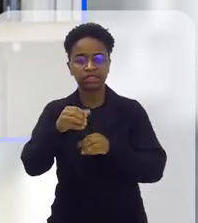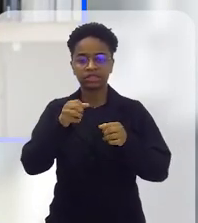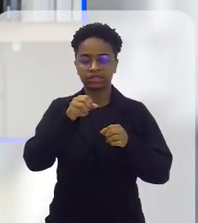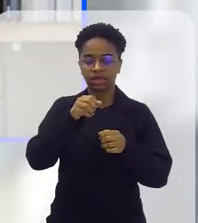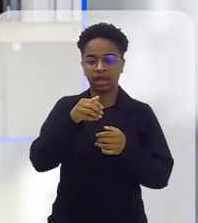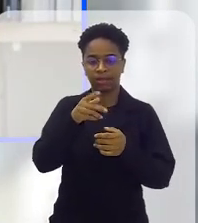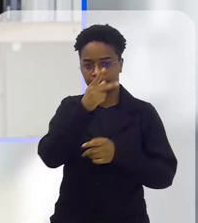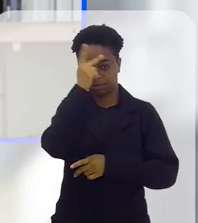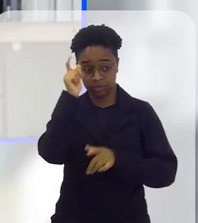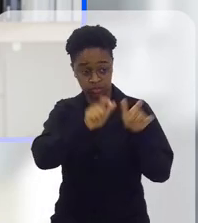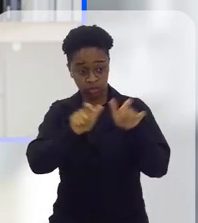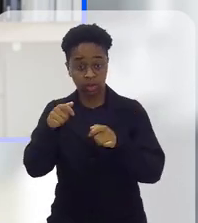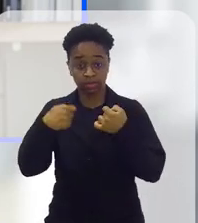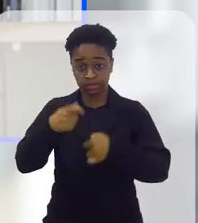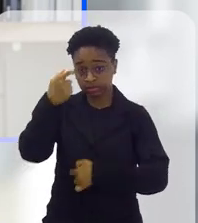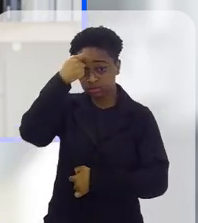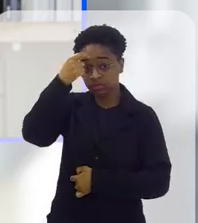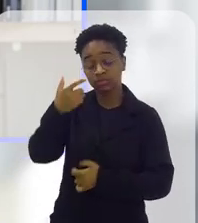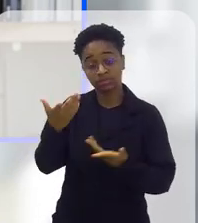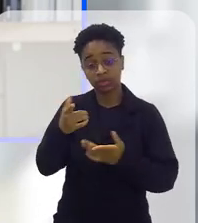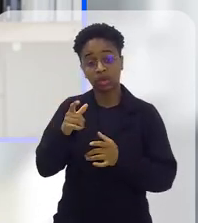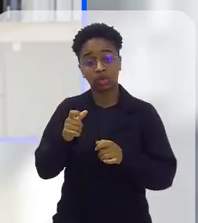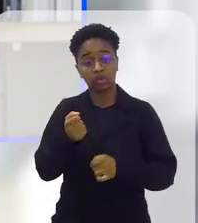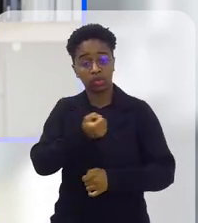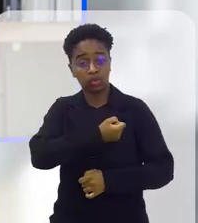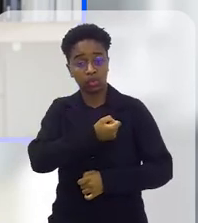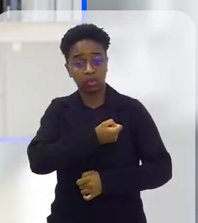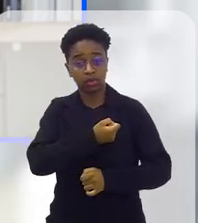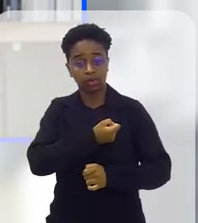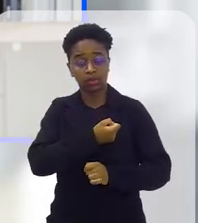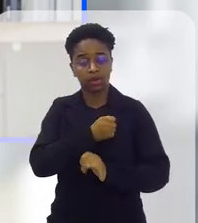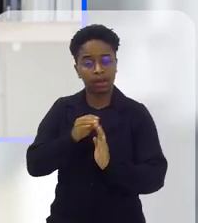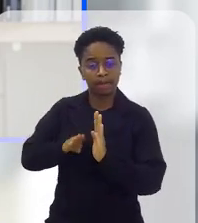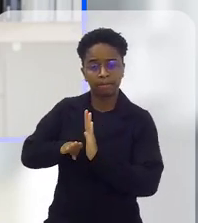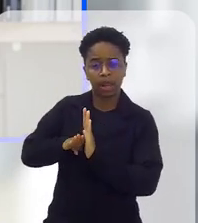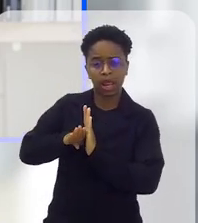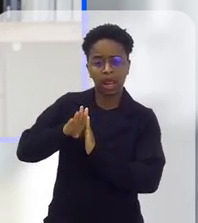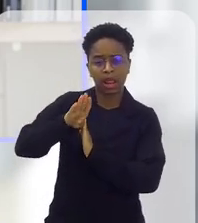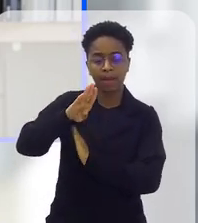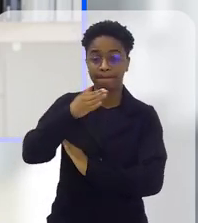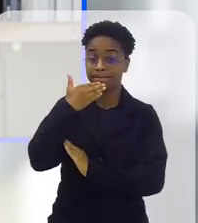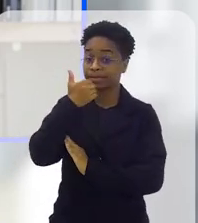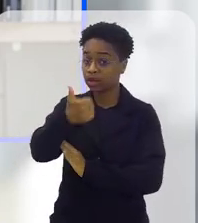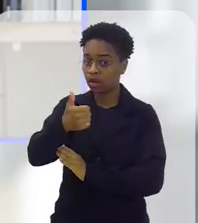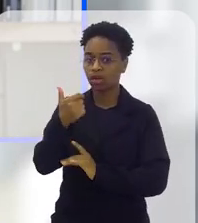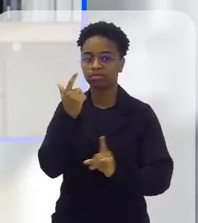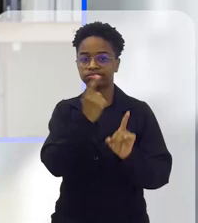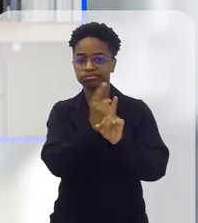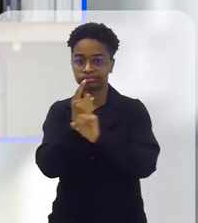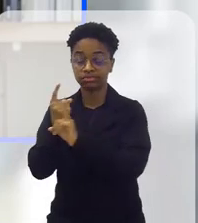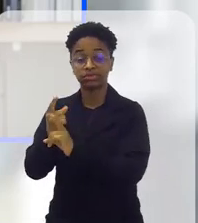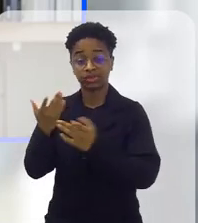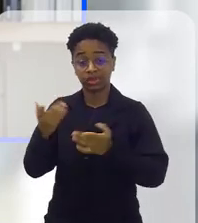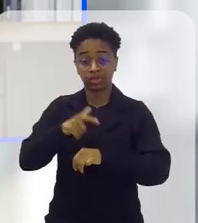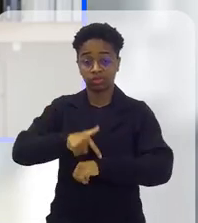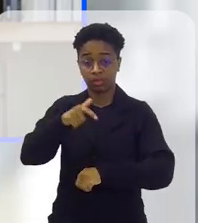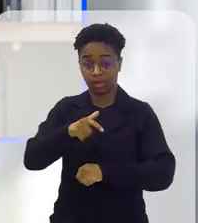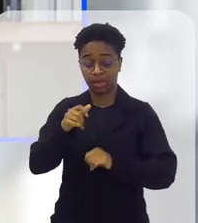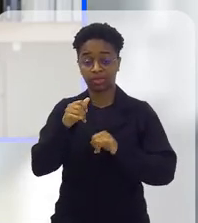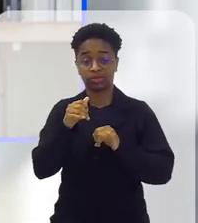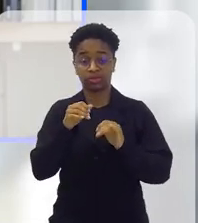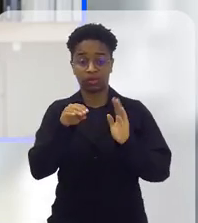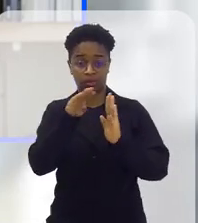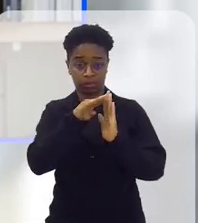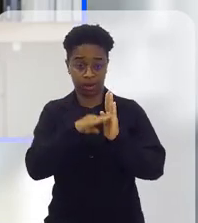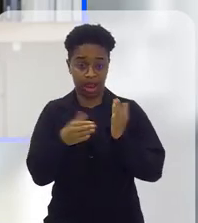educar e tiver essa conscientização, os números vão ser crescentes de forma positiva. Enquanto a gente está fazendo o programa, eu